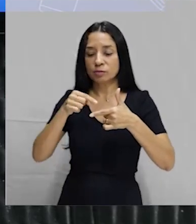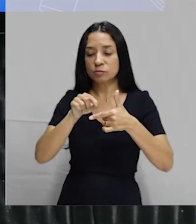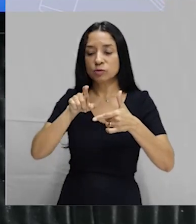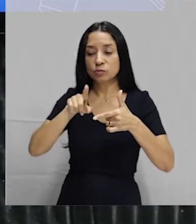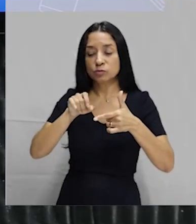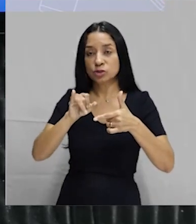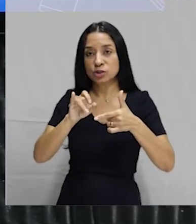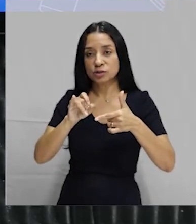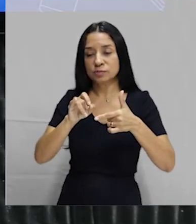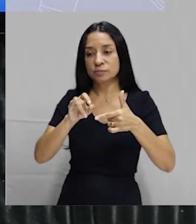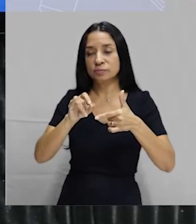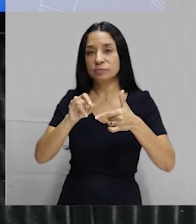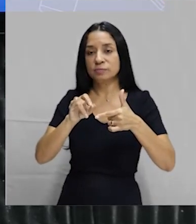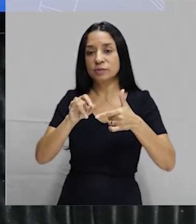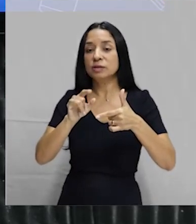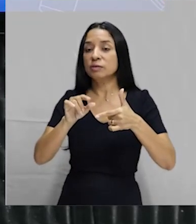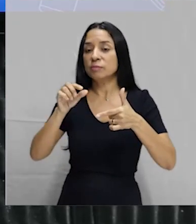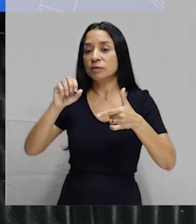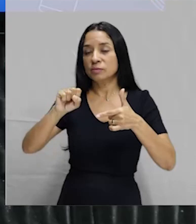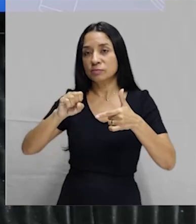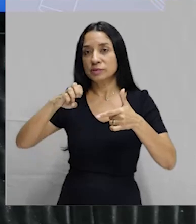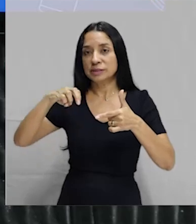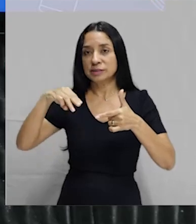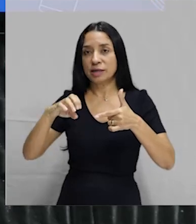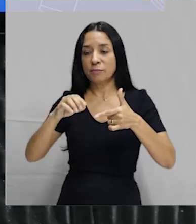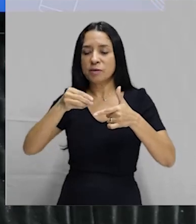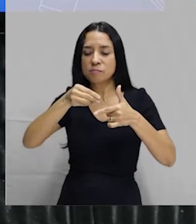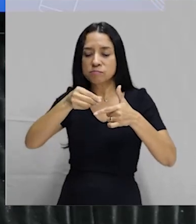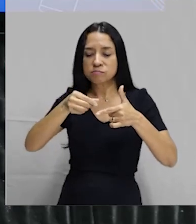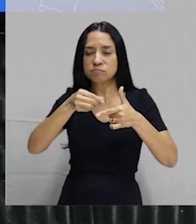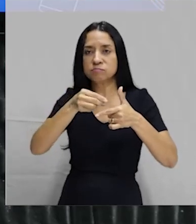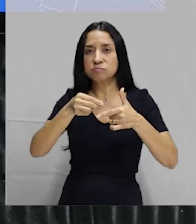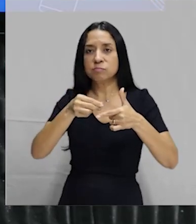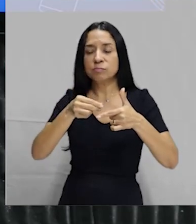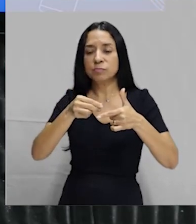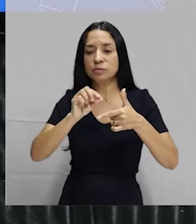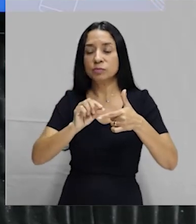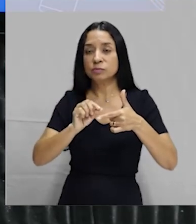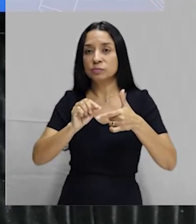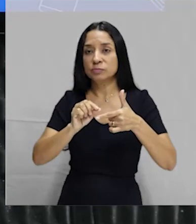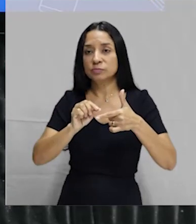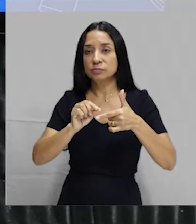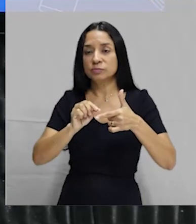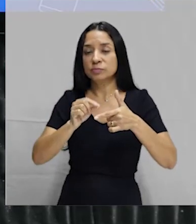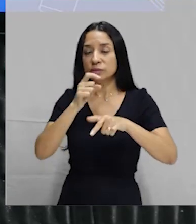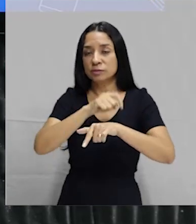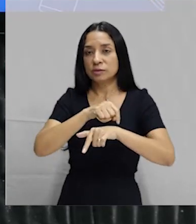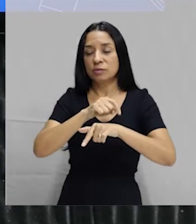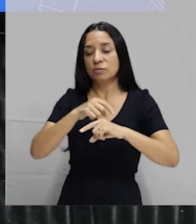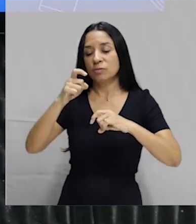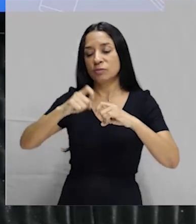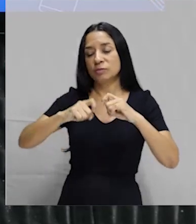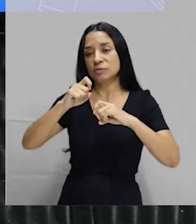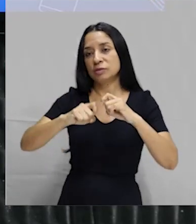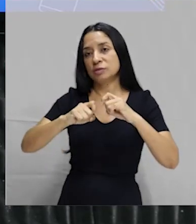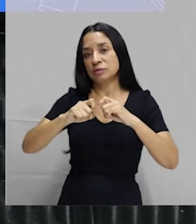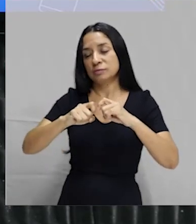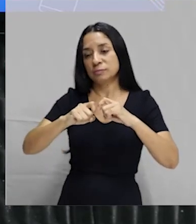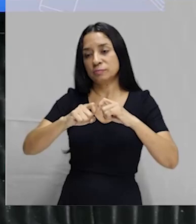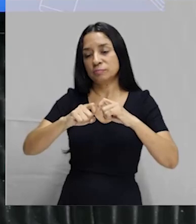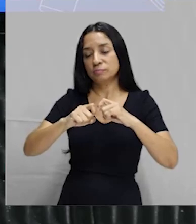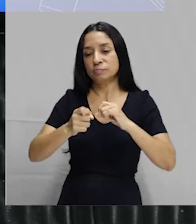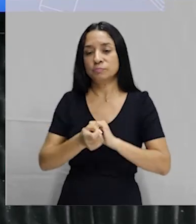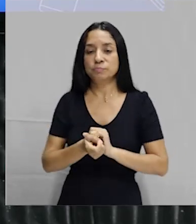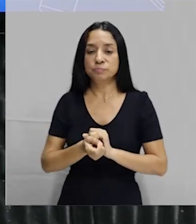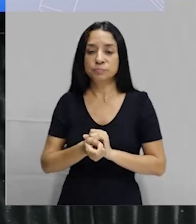urina quanto o sêmen. Esse canal, nós temos, durante o ato de excitação sexual